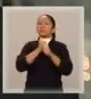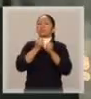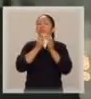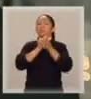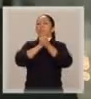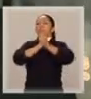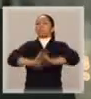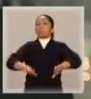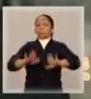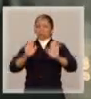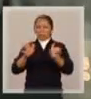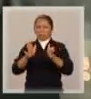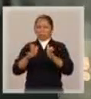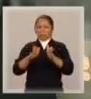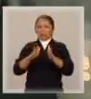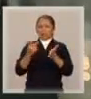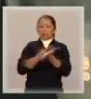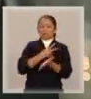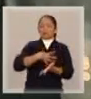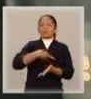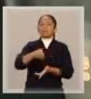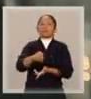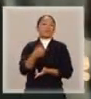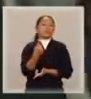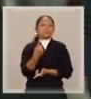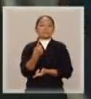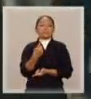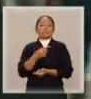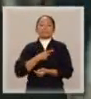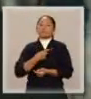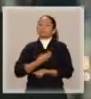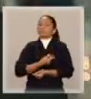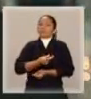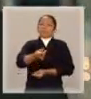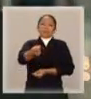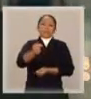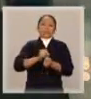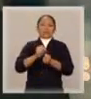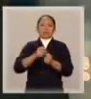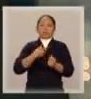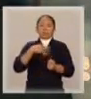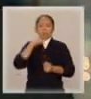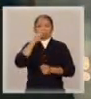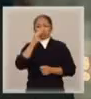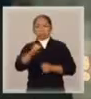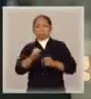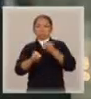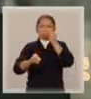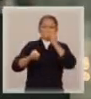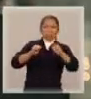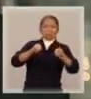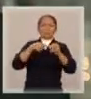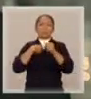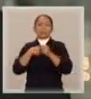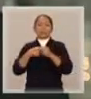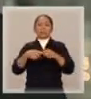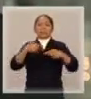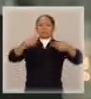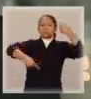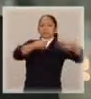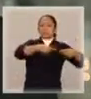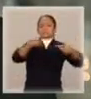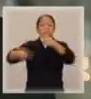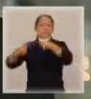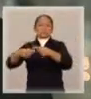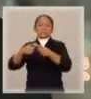pelo amor, o resultado, os filhos que têm que cuidar, comece a jogar os filhos contra o pai ou contra a mãe ou contra